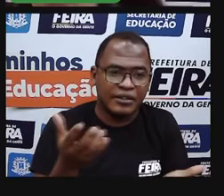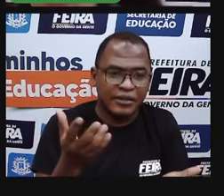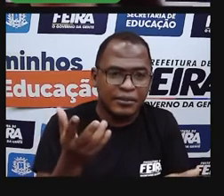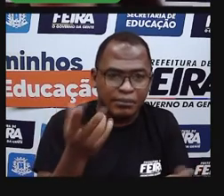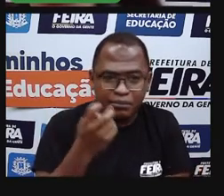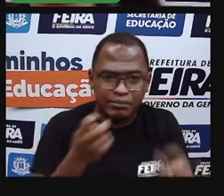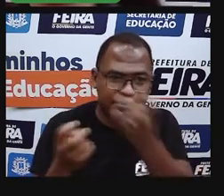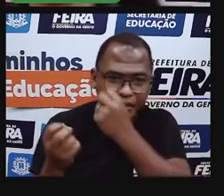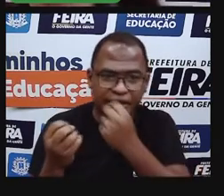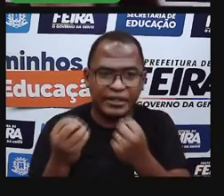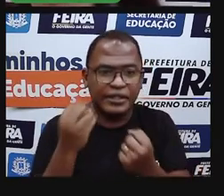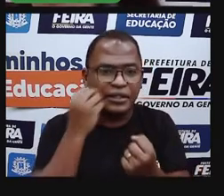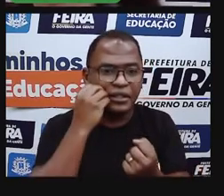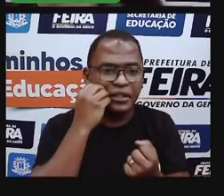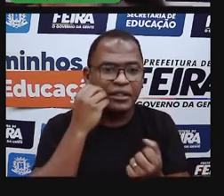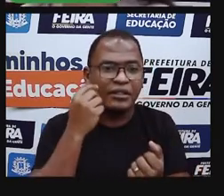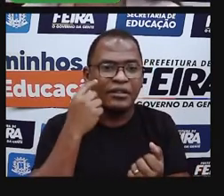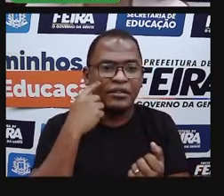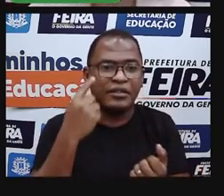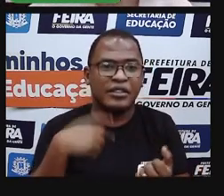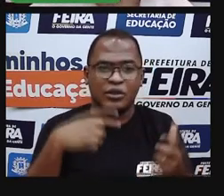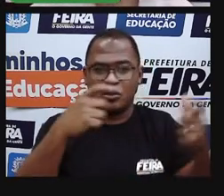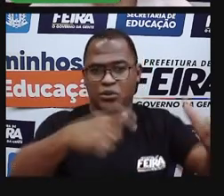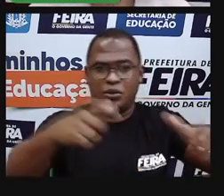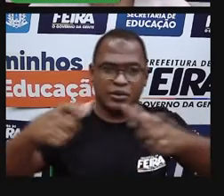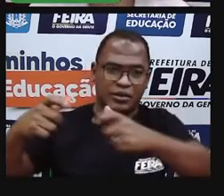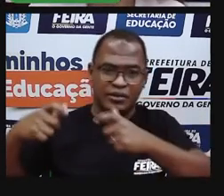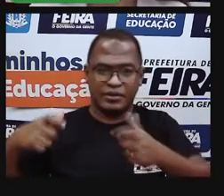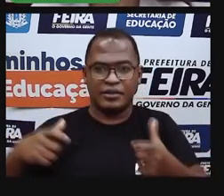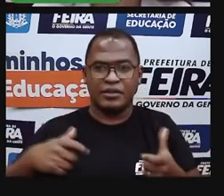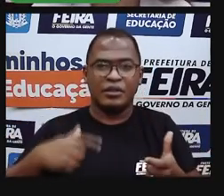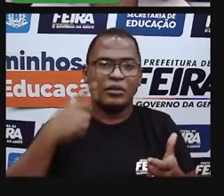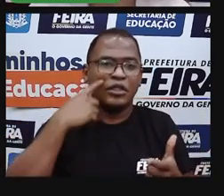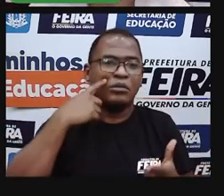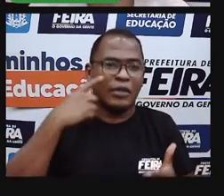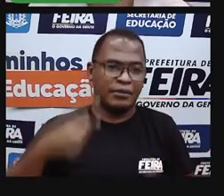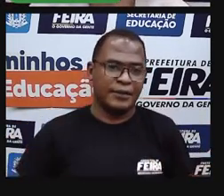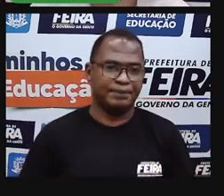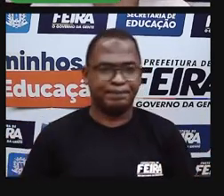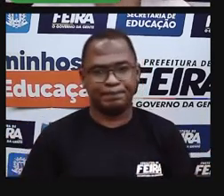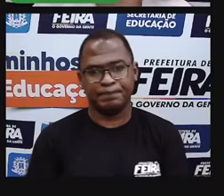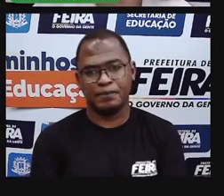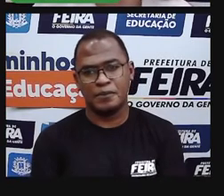os bairros que tem nele, nesse mapa. Interessante, né?